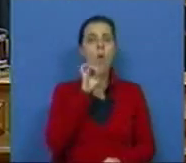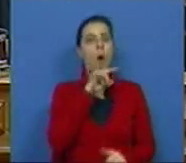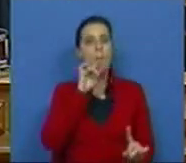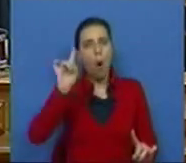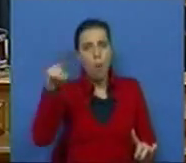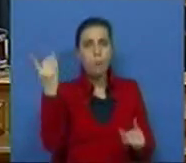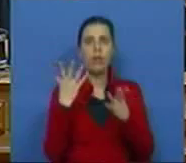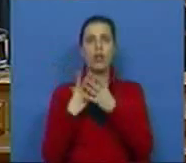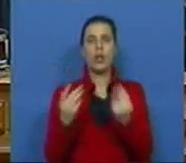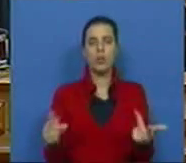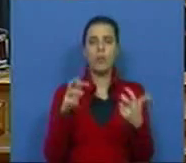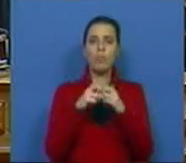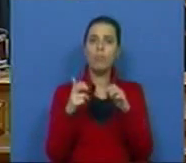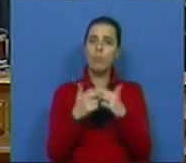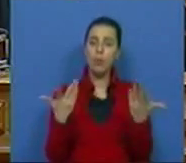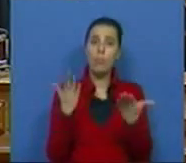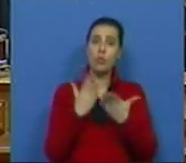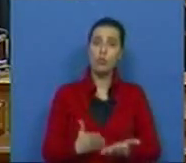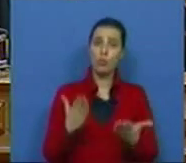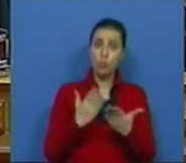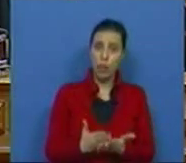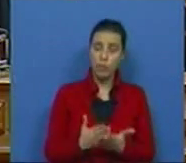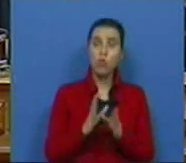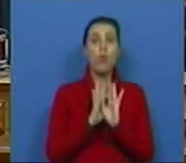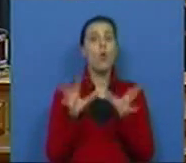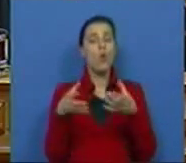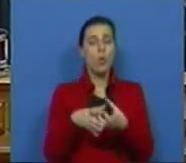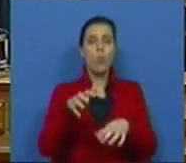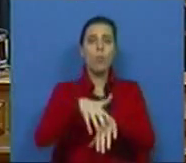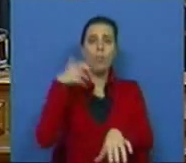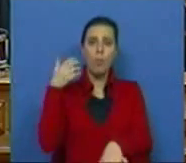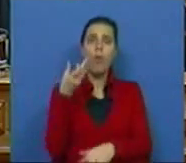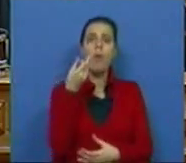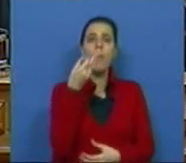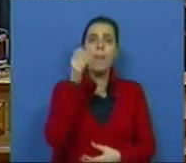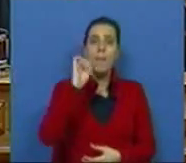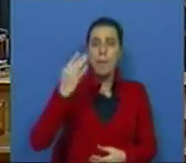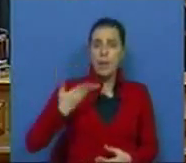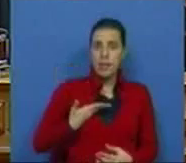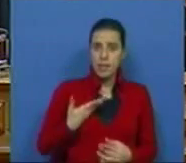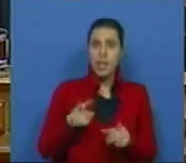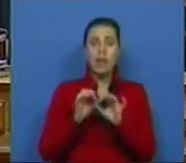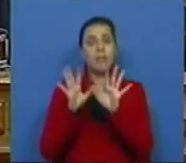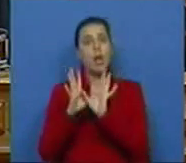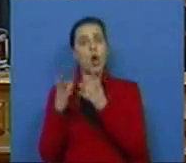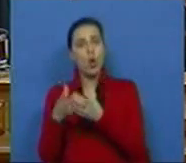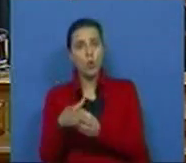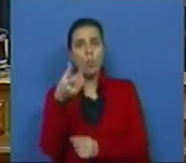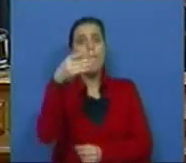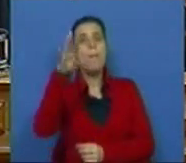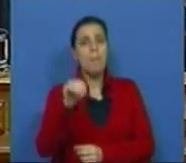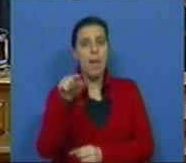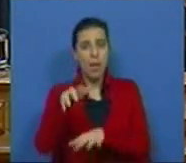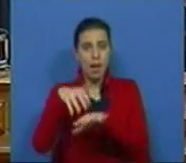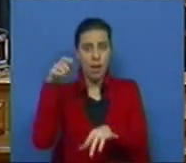oportunidade para resolver o problema dos estudantes. E o grupo parlamentar do Partido Social Democrata, como o grupo parlamentar do Partido